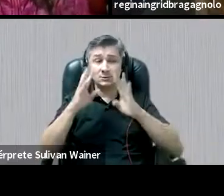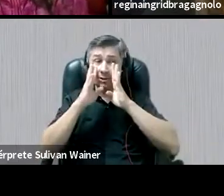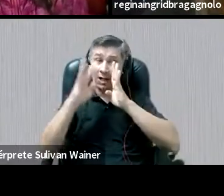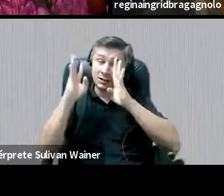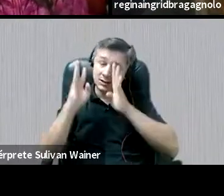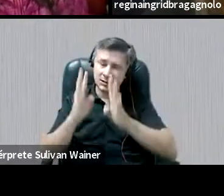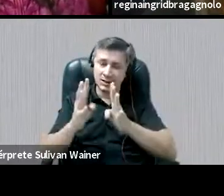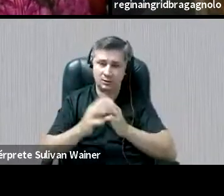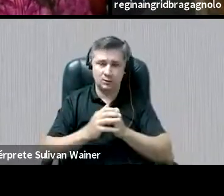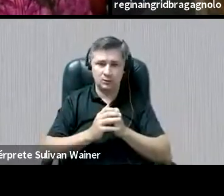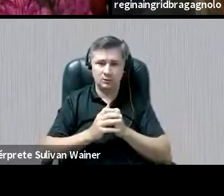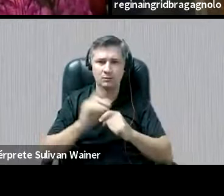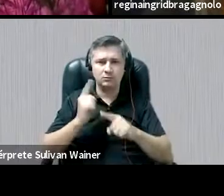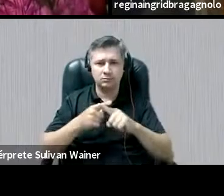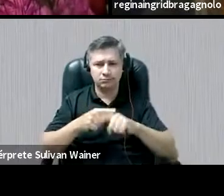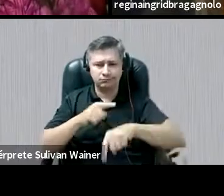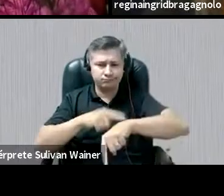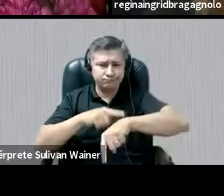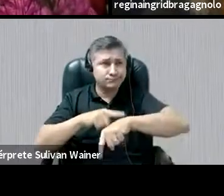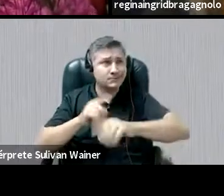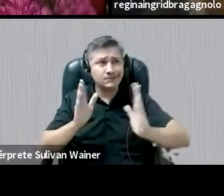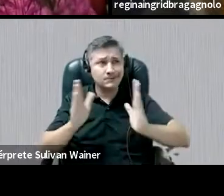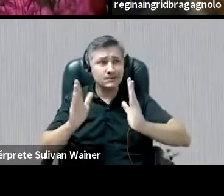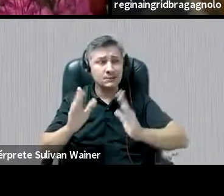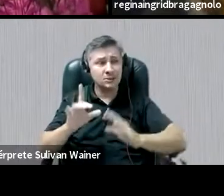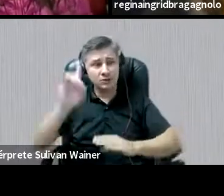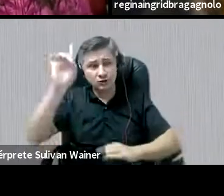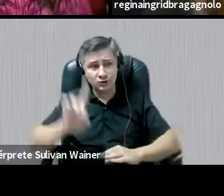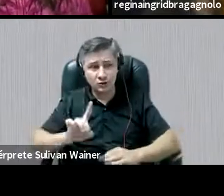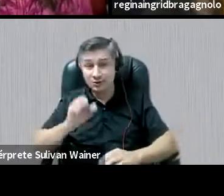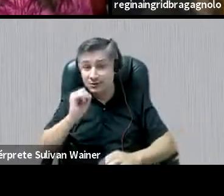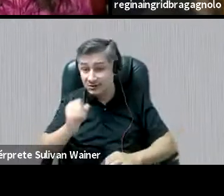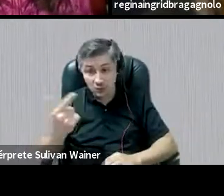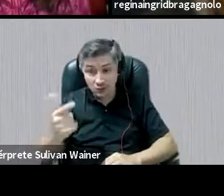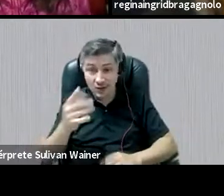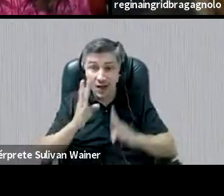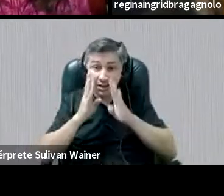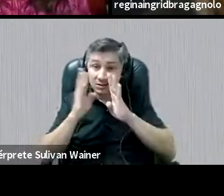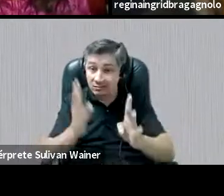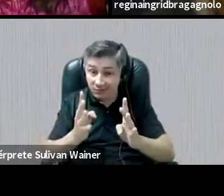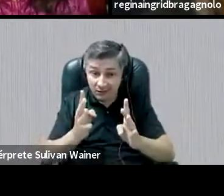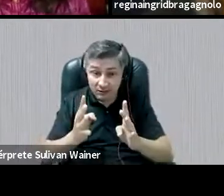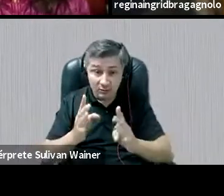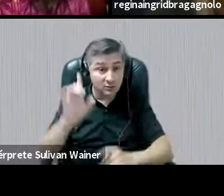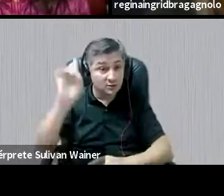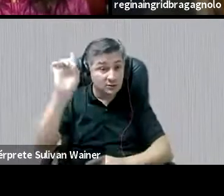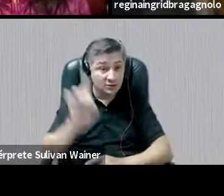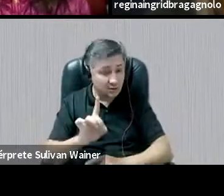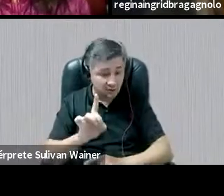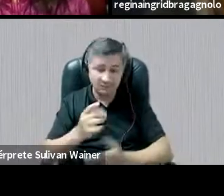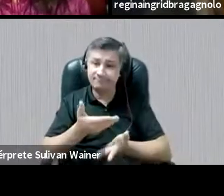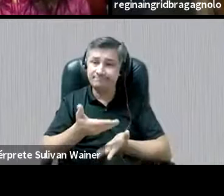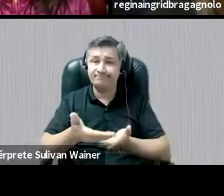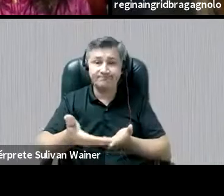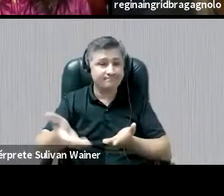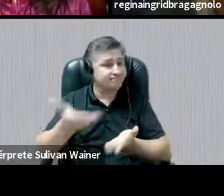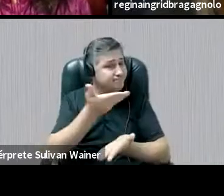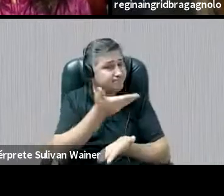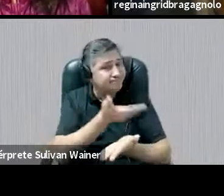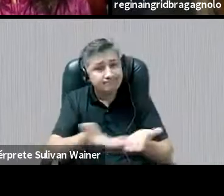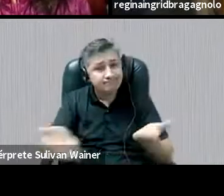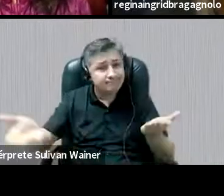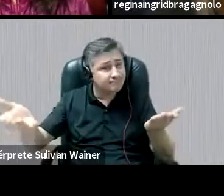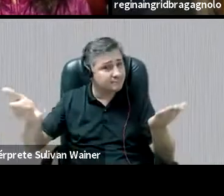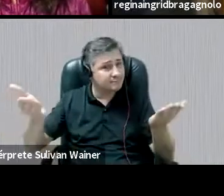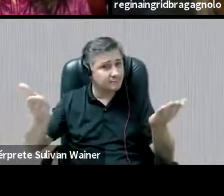Porque parte desses direitos, se nós não estivermos atentos, né? Esses direitos vão ser retirados